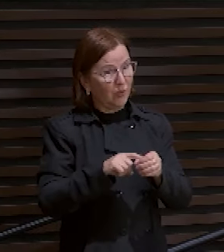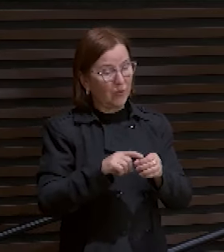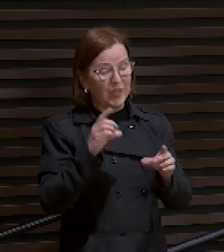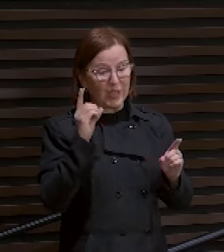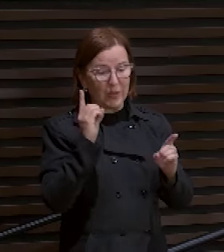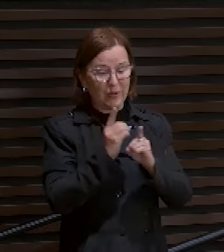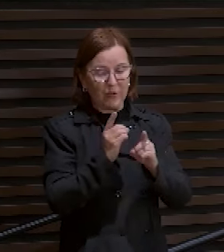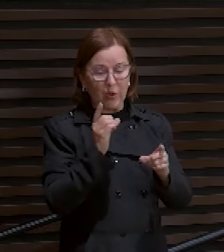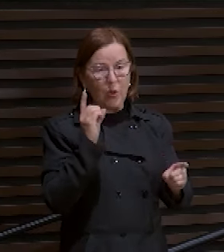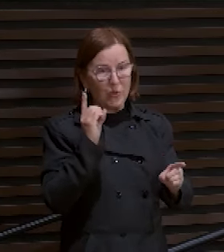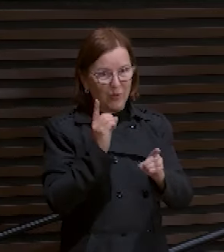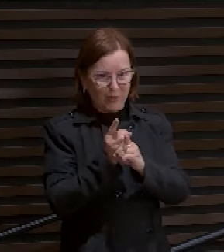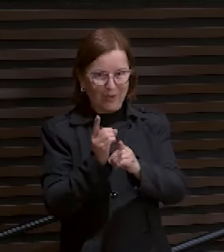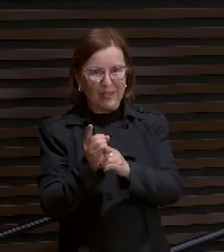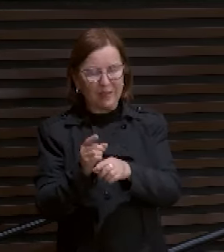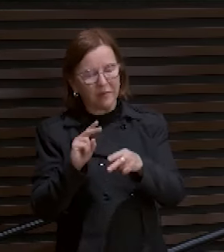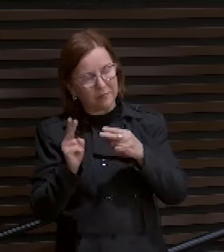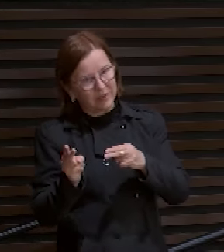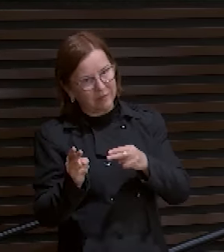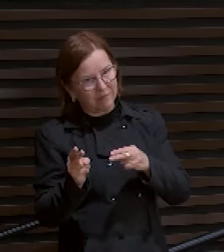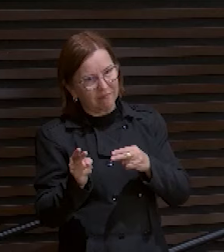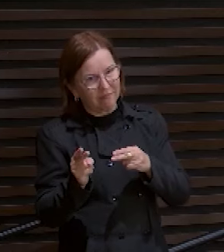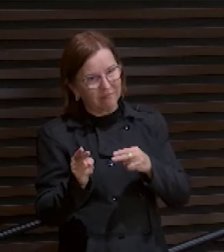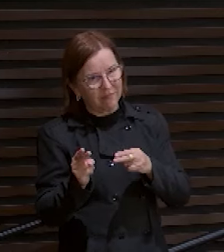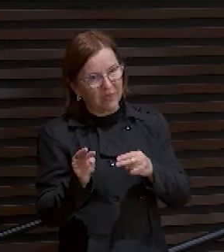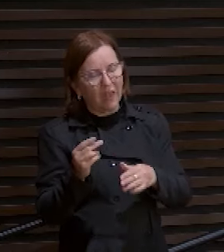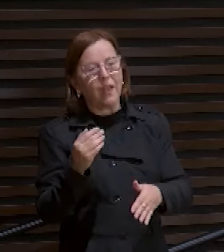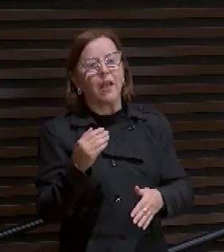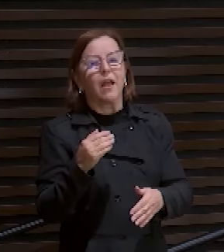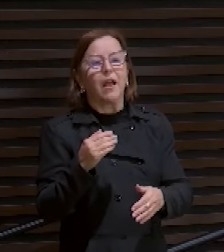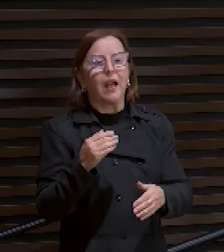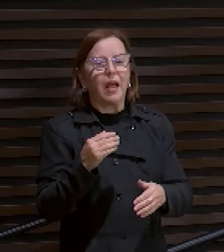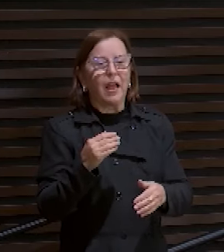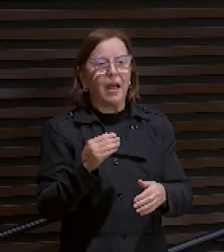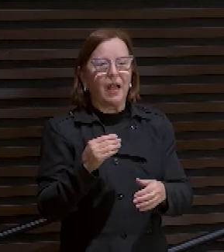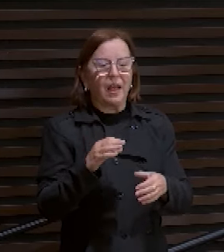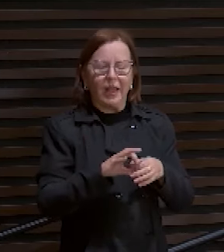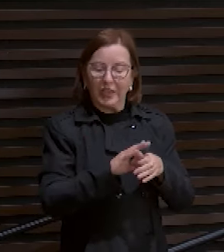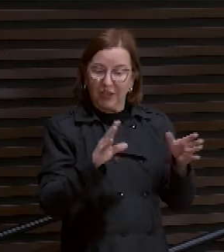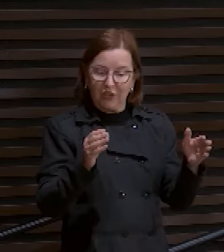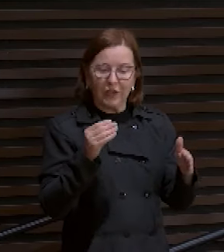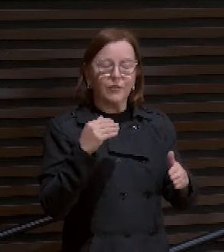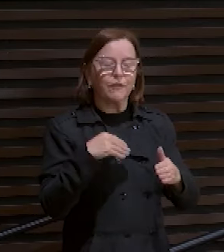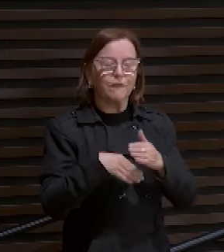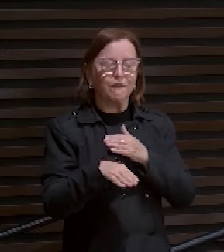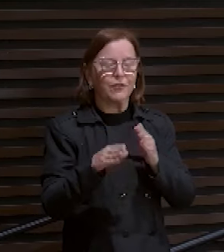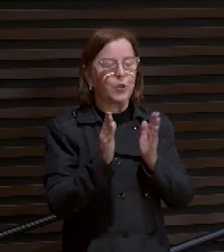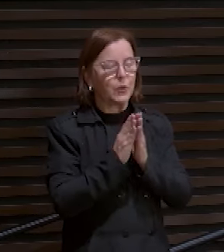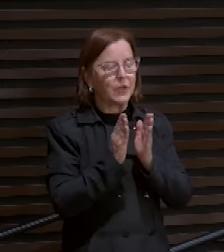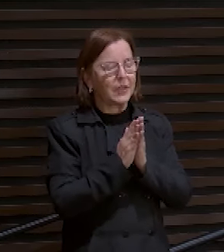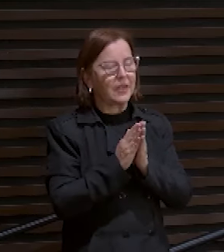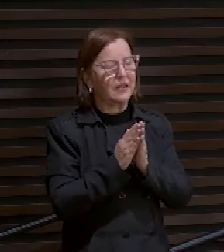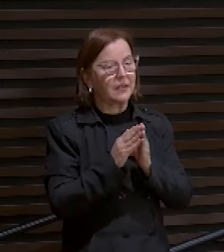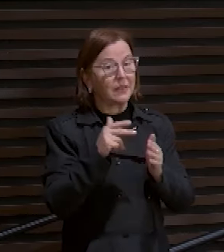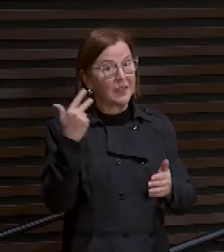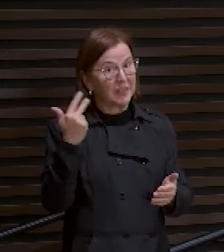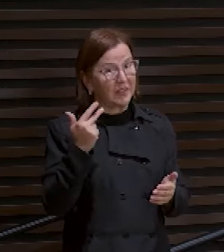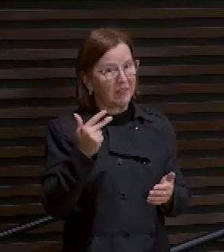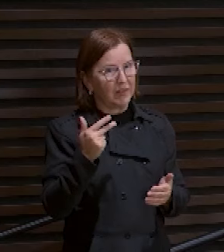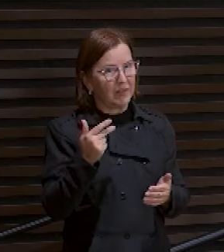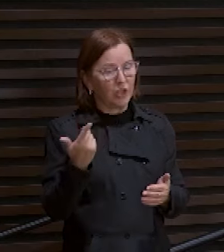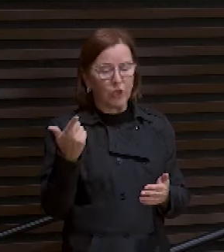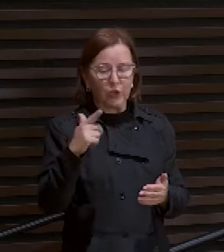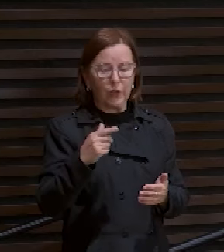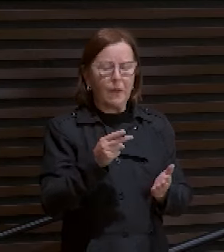Deixando-os novamente. Foi orar pela terceira vez. Repetindo as mesmas palavras. Hoje o pastor disse lá. Você